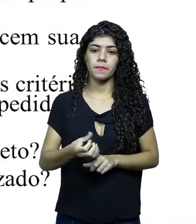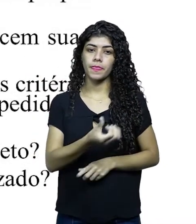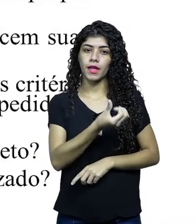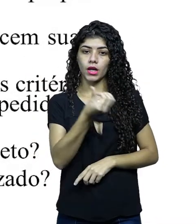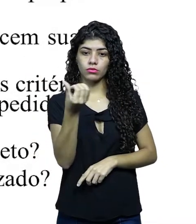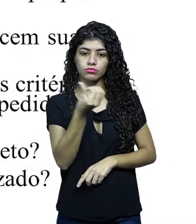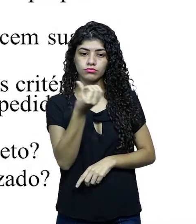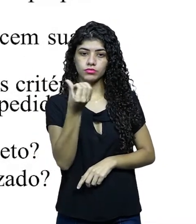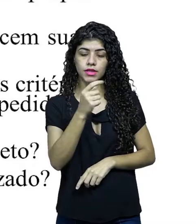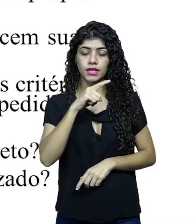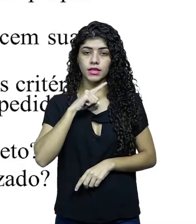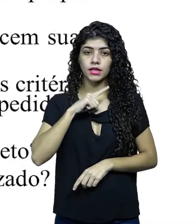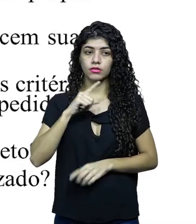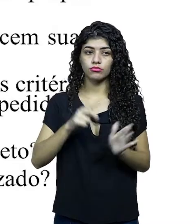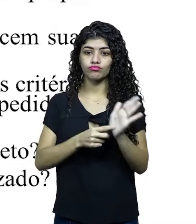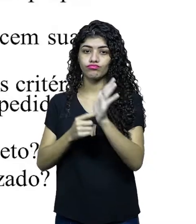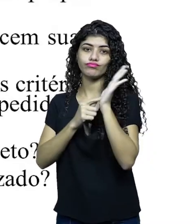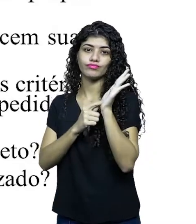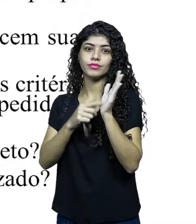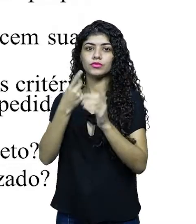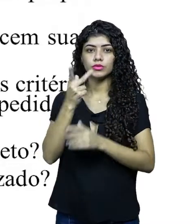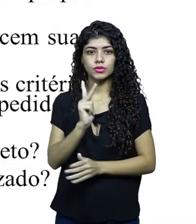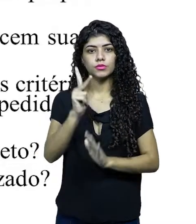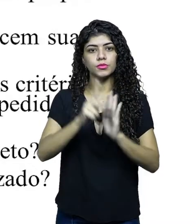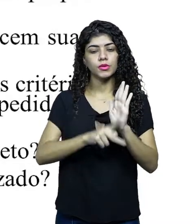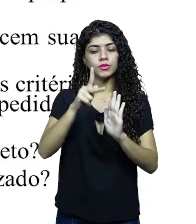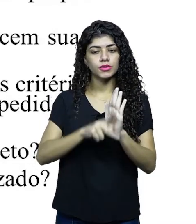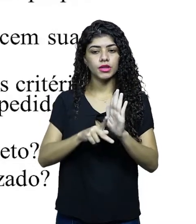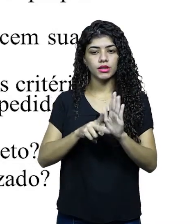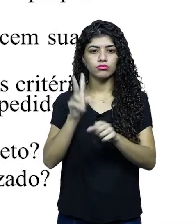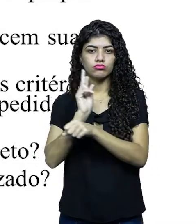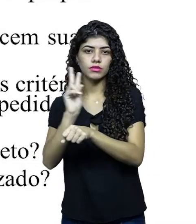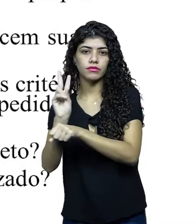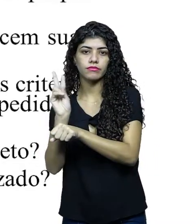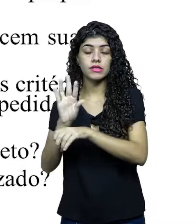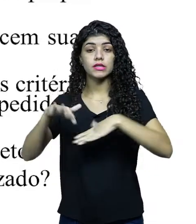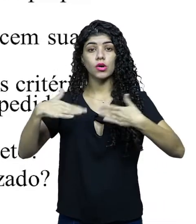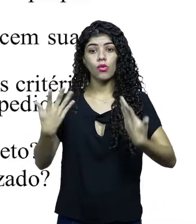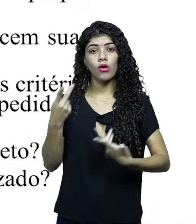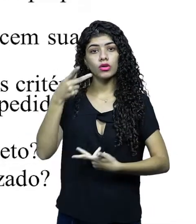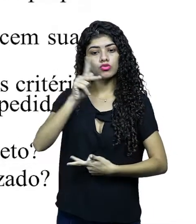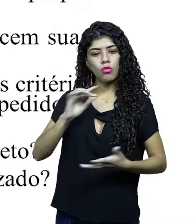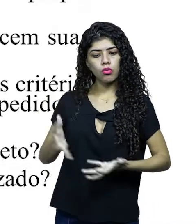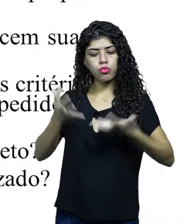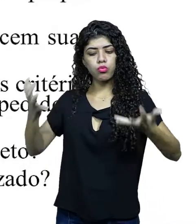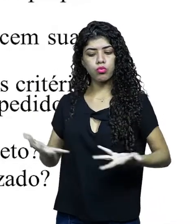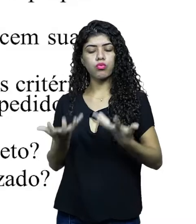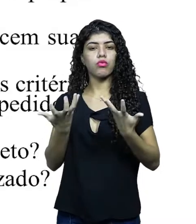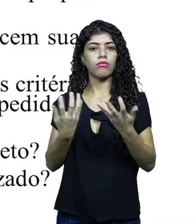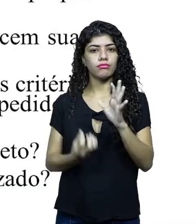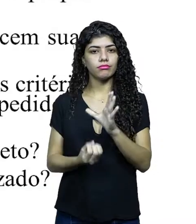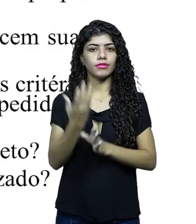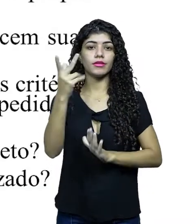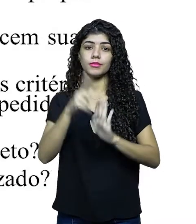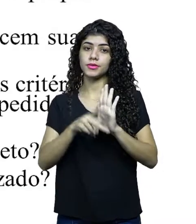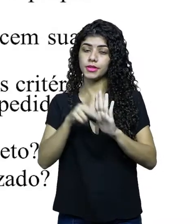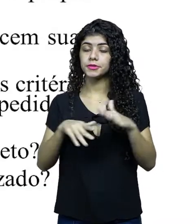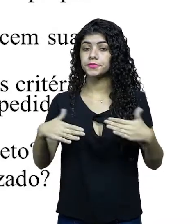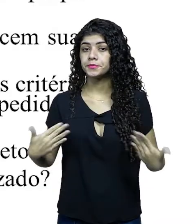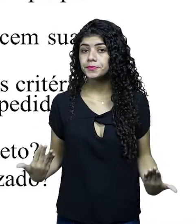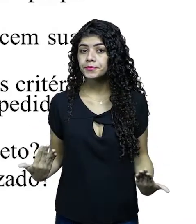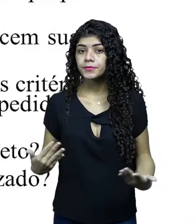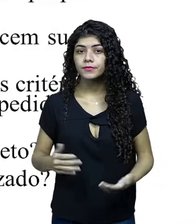Esse é um texto de defesa do seu projeto. Qual foi a sua motivação para propor o projeto?